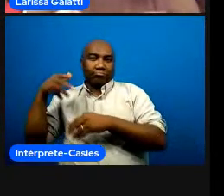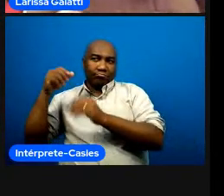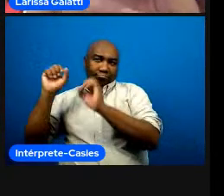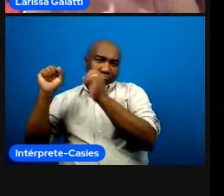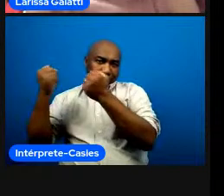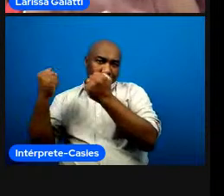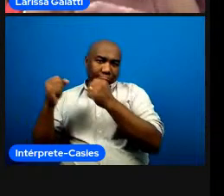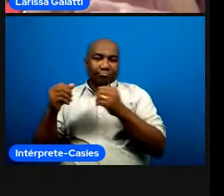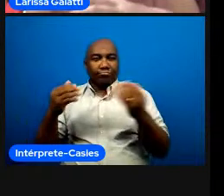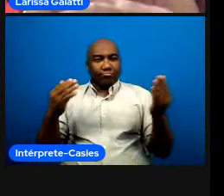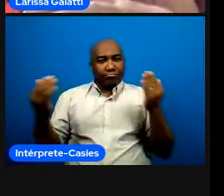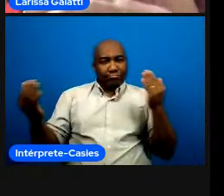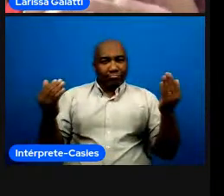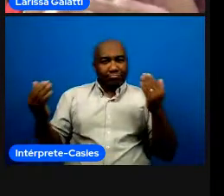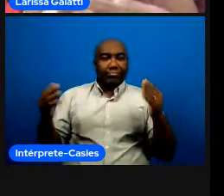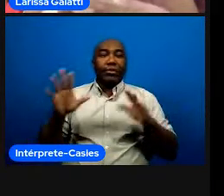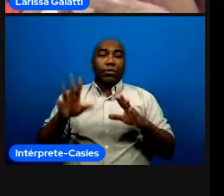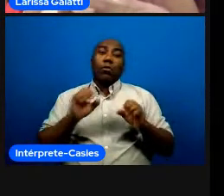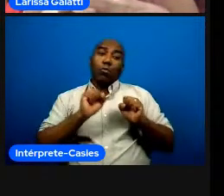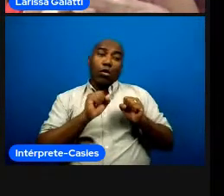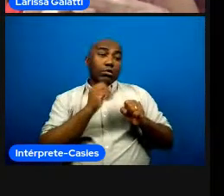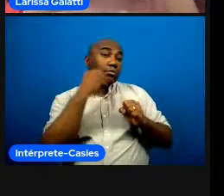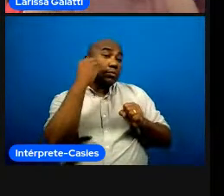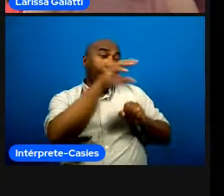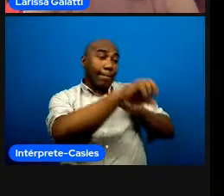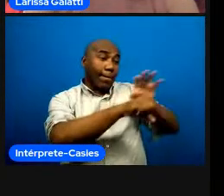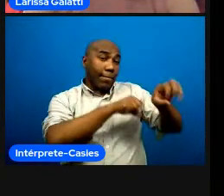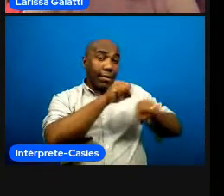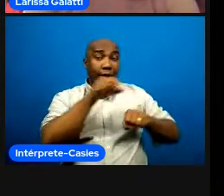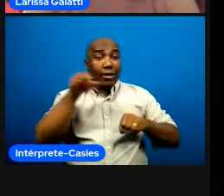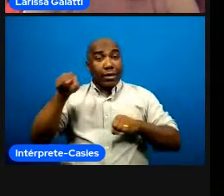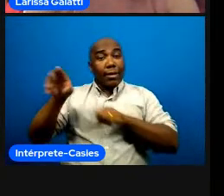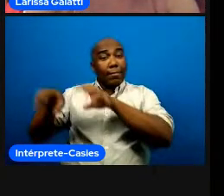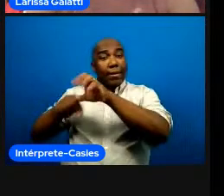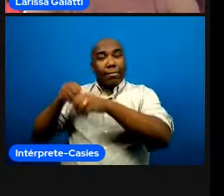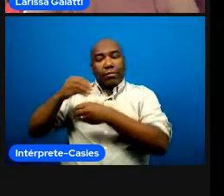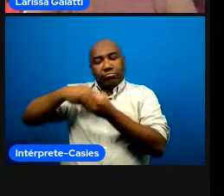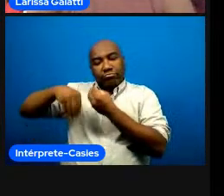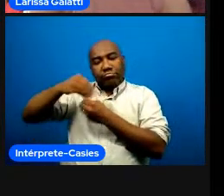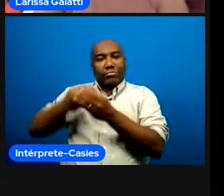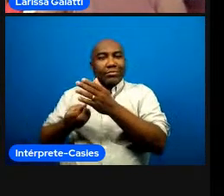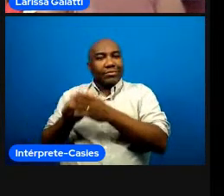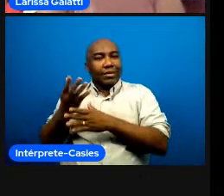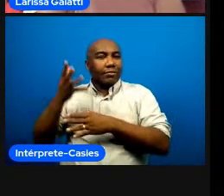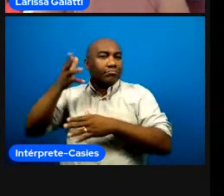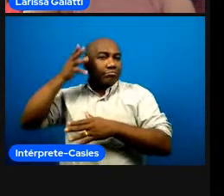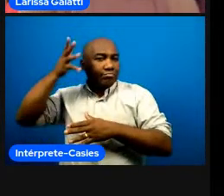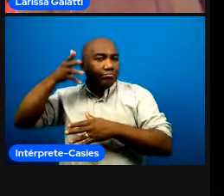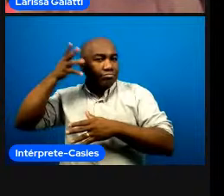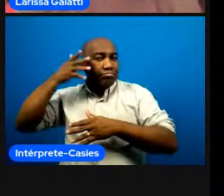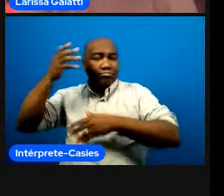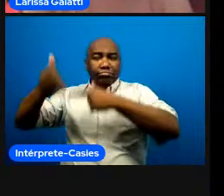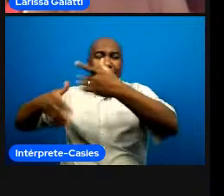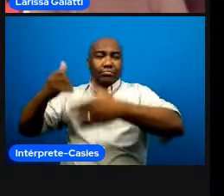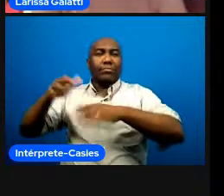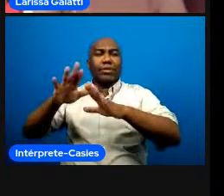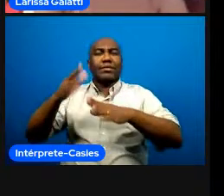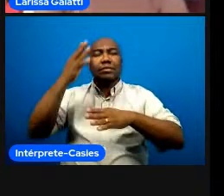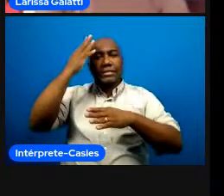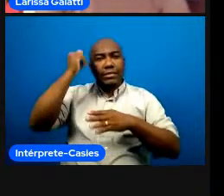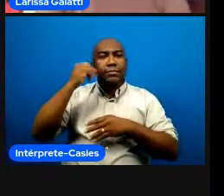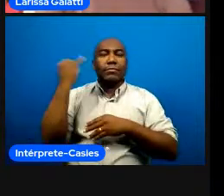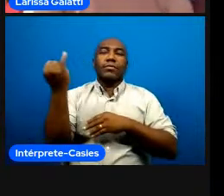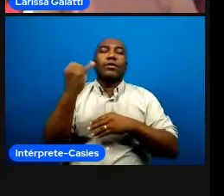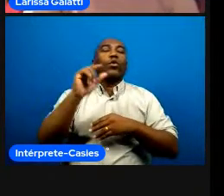mas a gente sabe o quanto a experiência a reflexão e a capacidade de se relacionar de liderar é importante como é que a gente